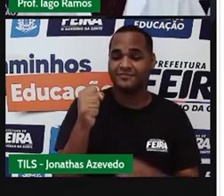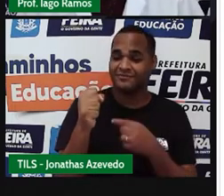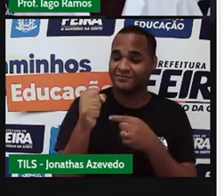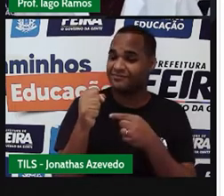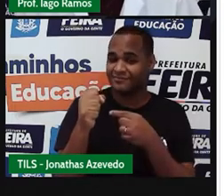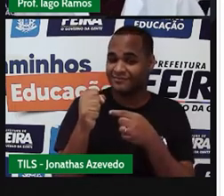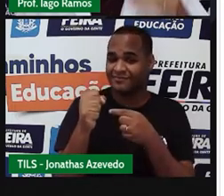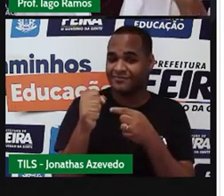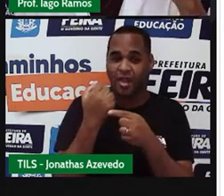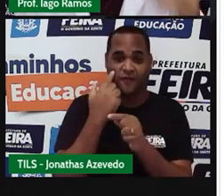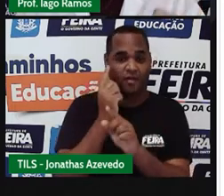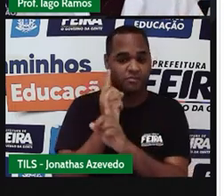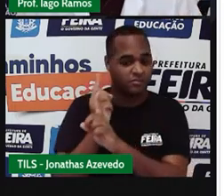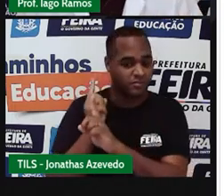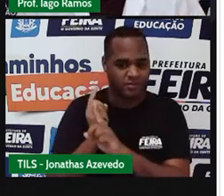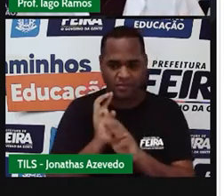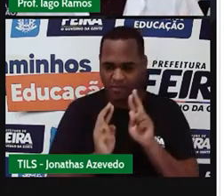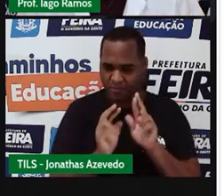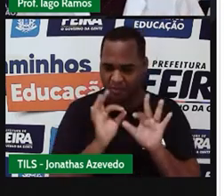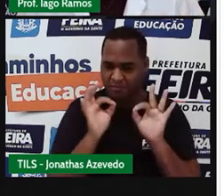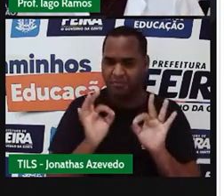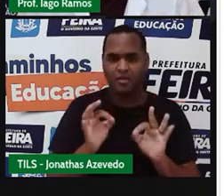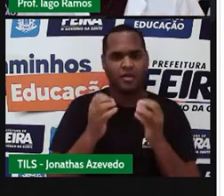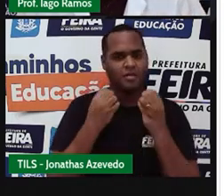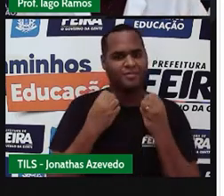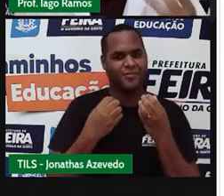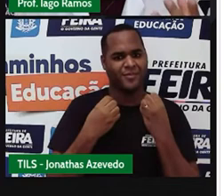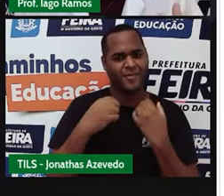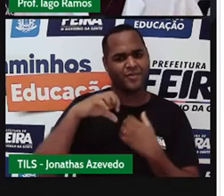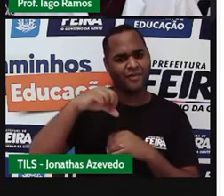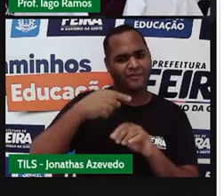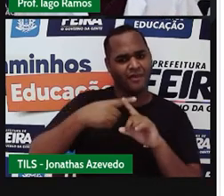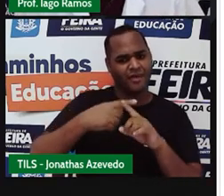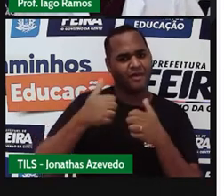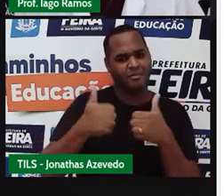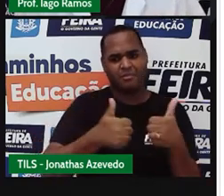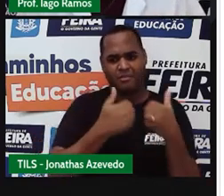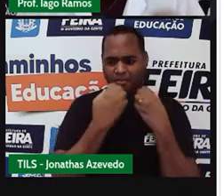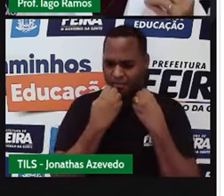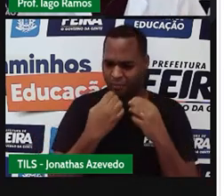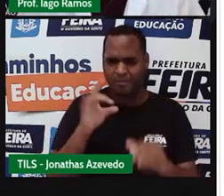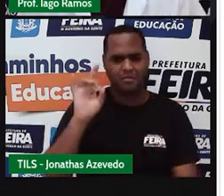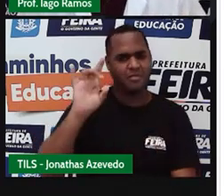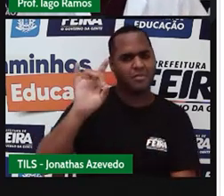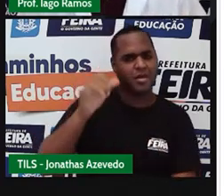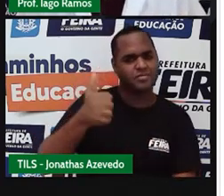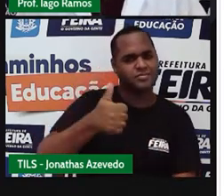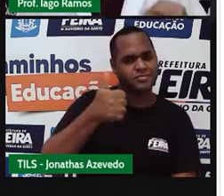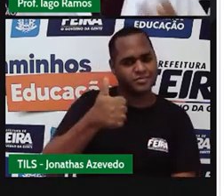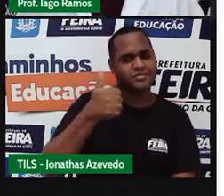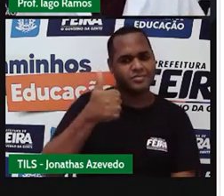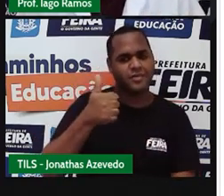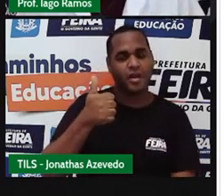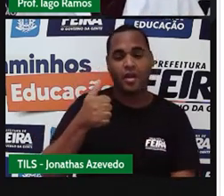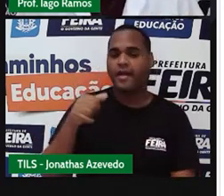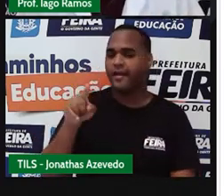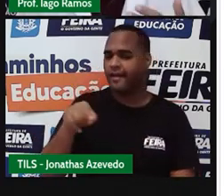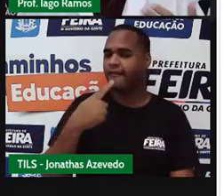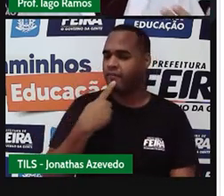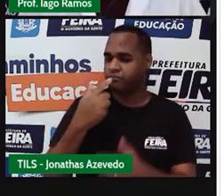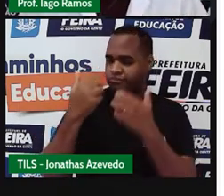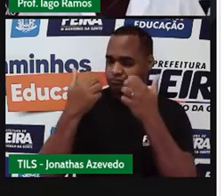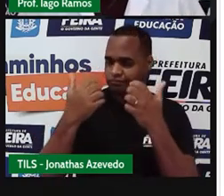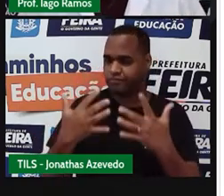E aí a gente acha os resultados da tabuada de 9. Bacana isso, né? Curioso isso. Esse daqui, como eu disse,